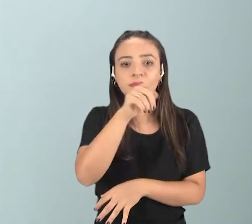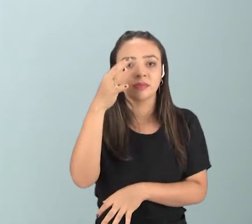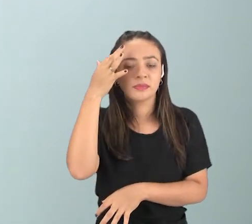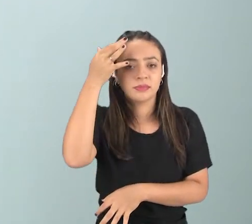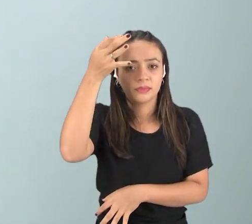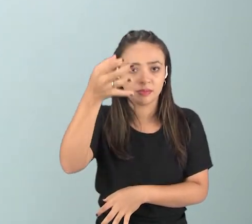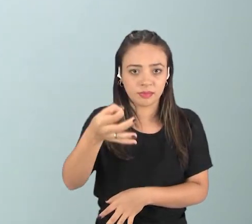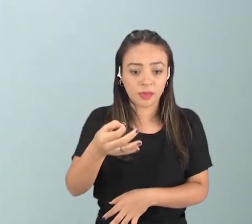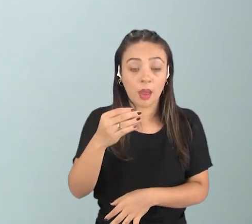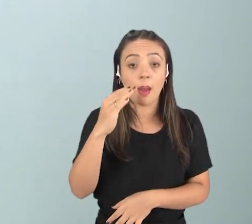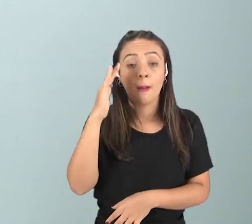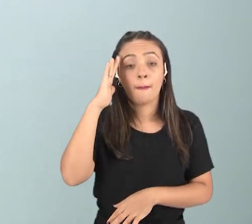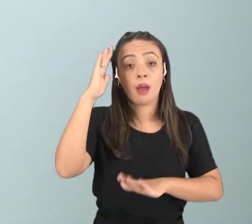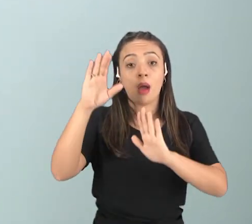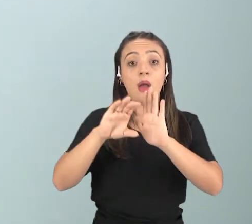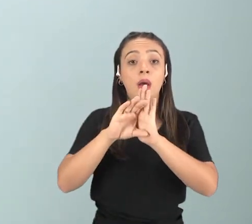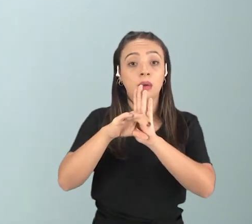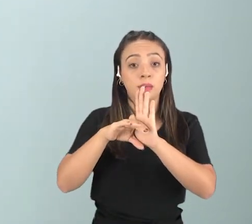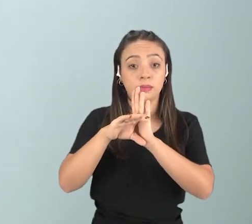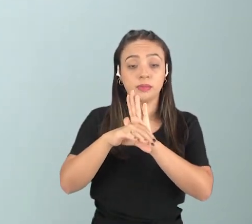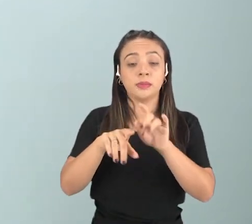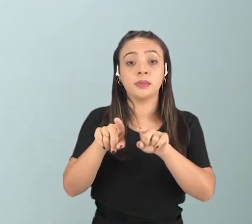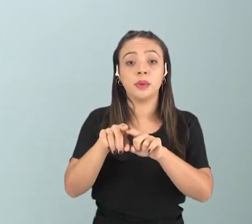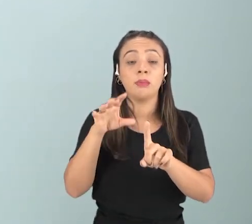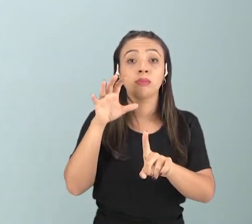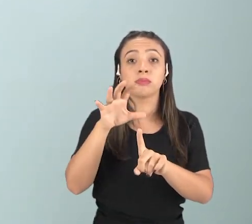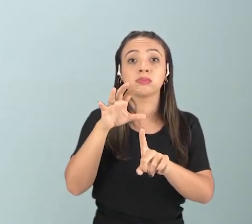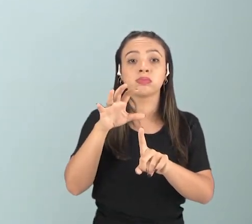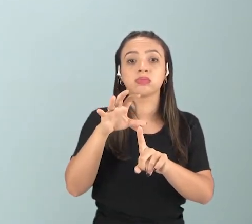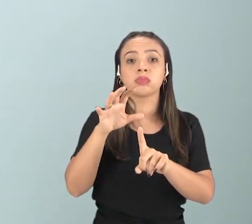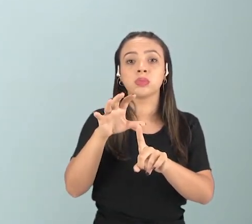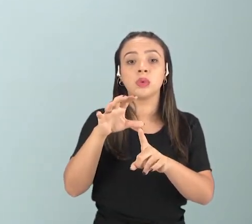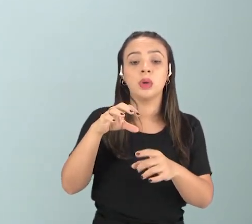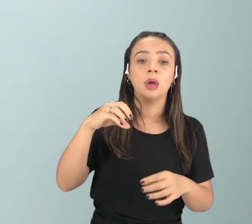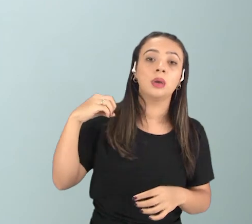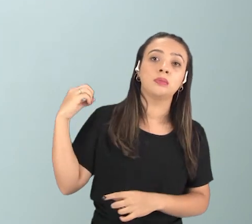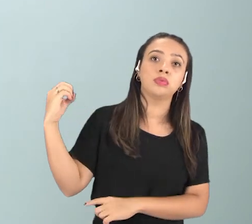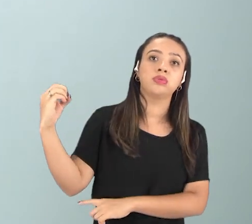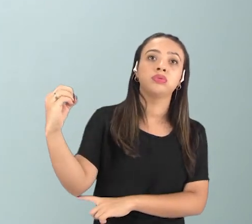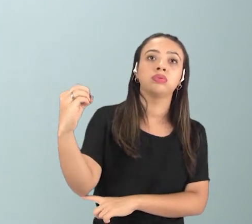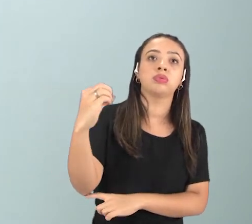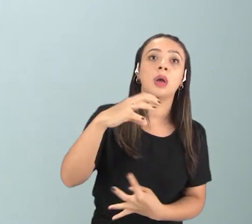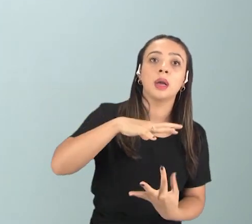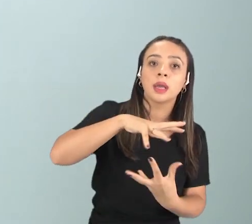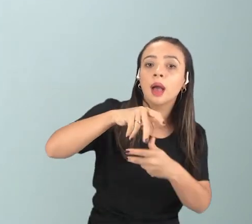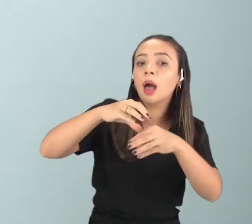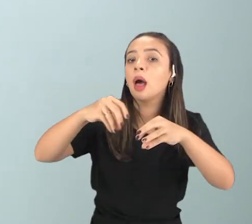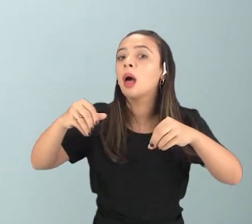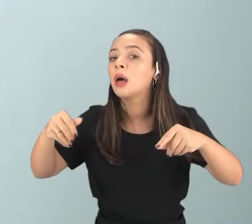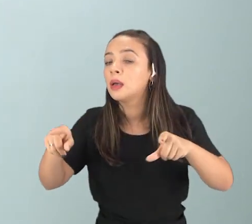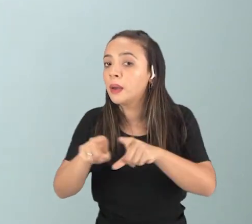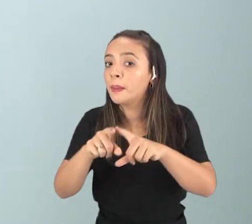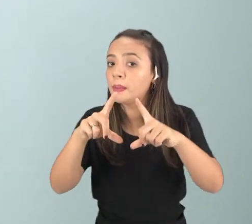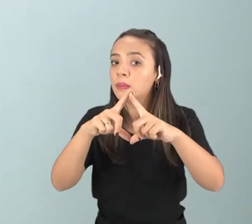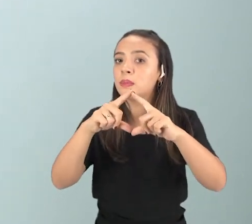principais conceitos, quais são as influências dos movimentos cíclicos que a Terra e a Lua